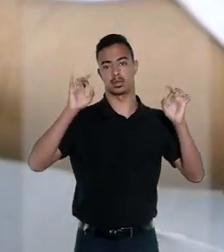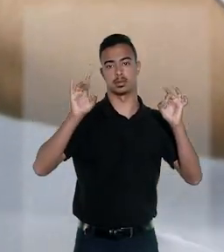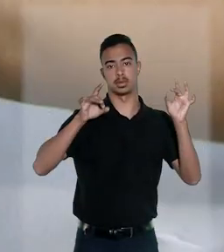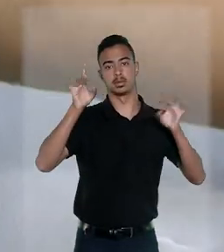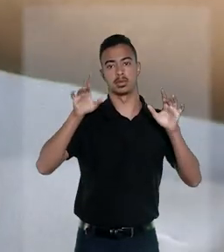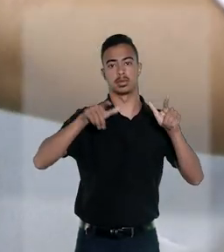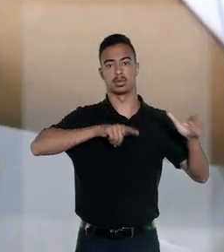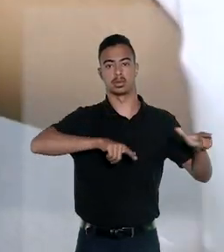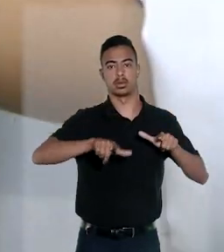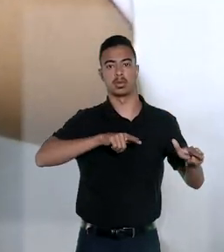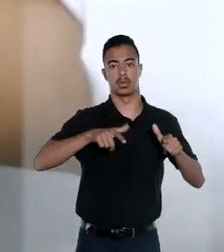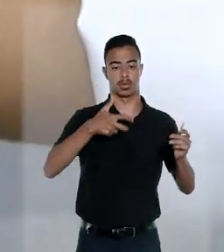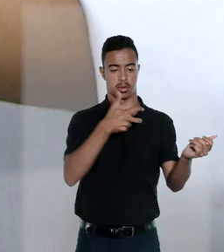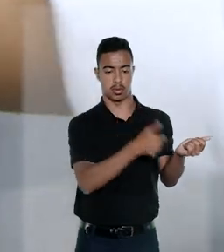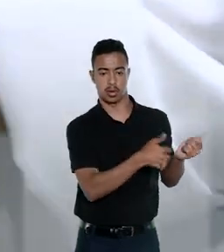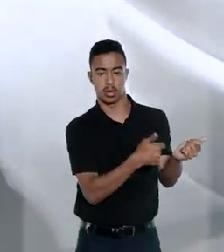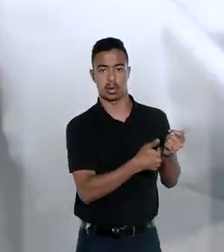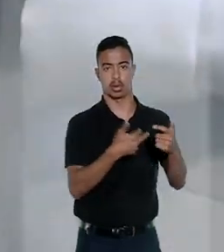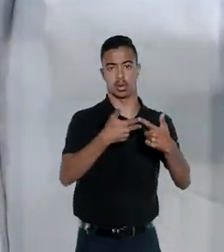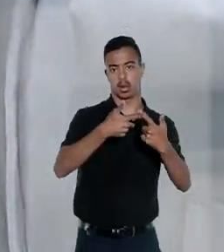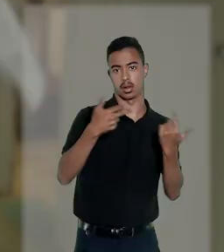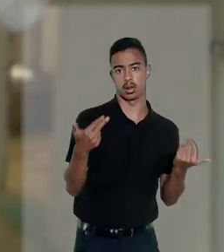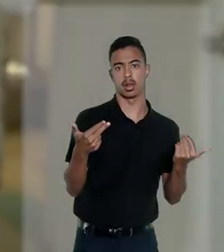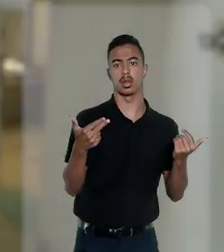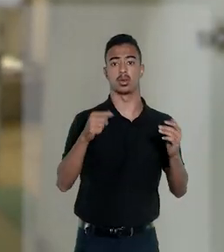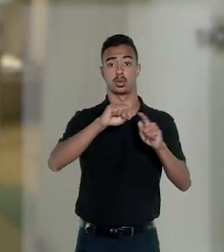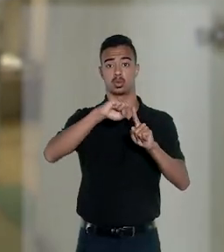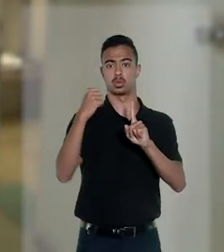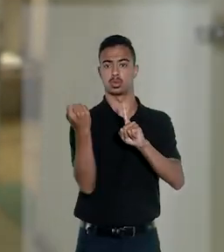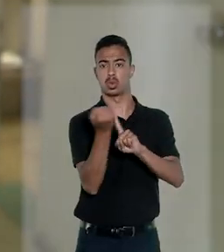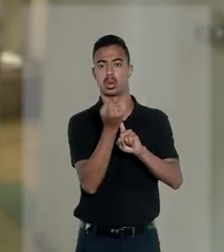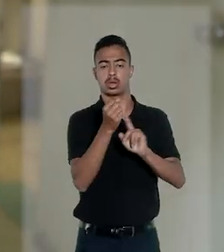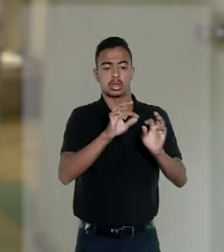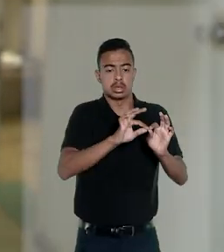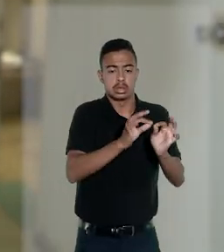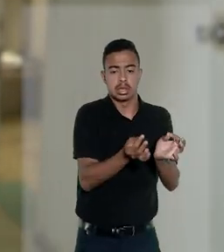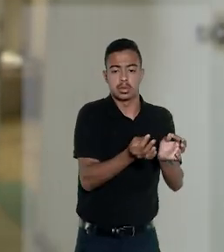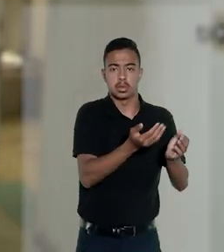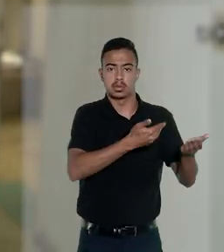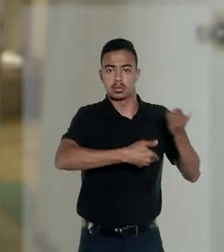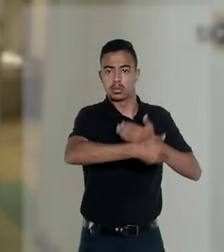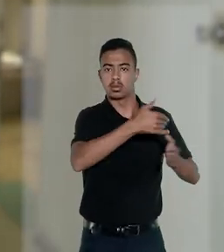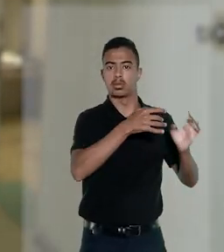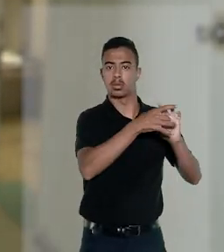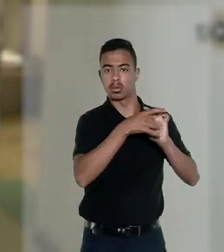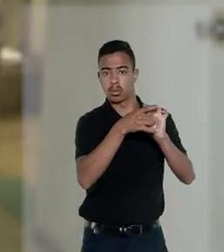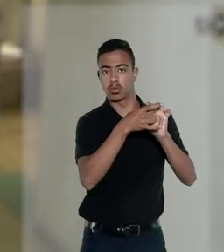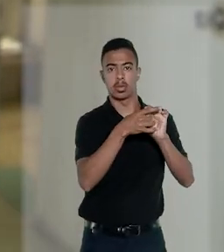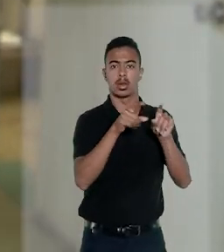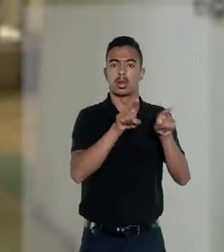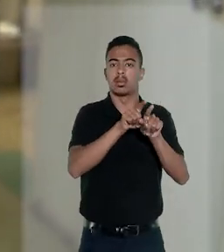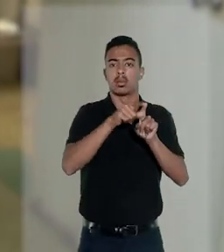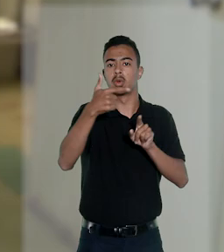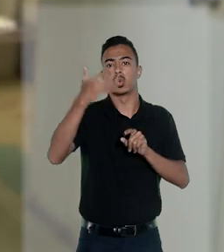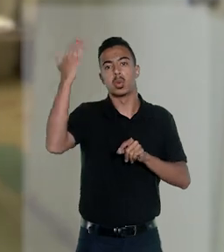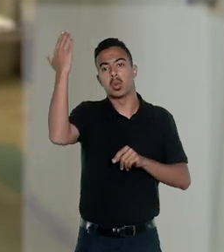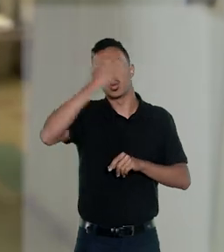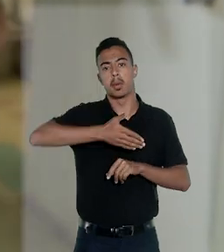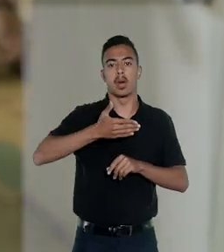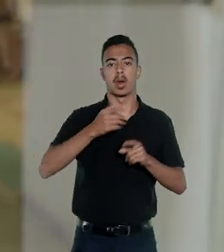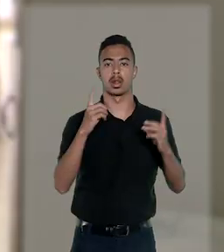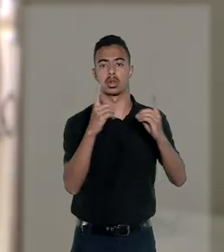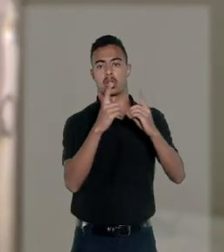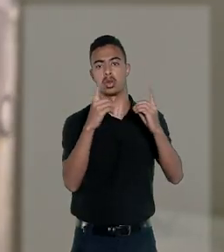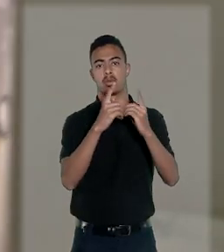especializada em serviços de anestesiologia nos moldes de uma sociedade simples ou cooperada. Além disso, não teria